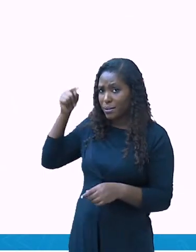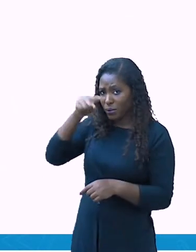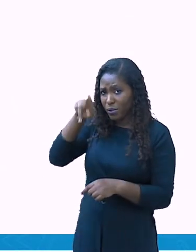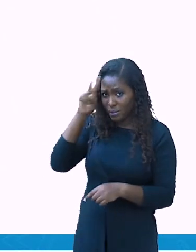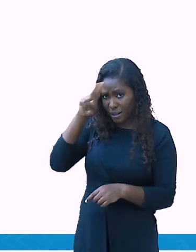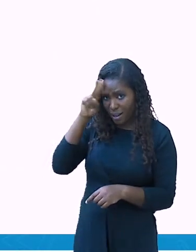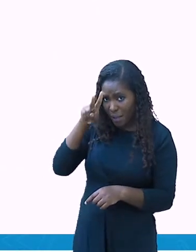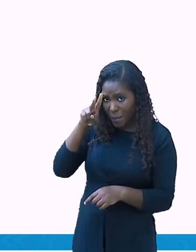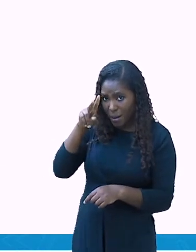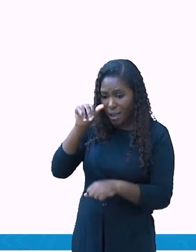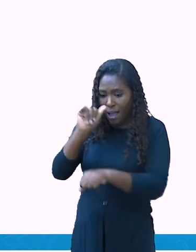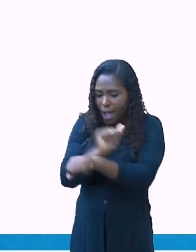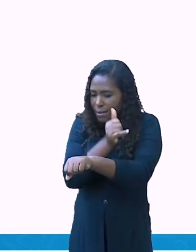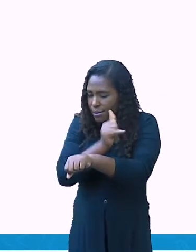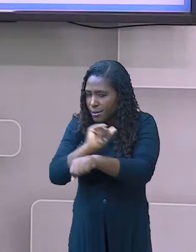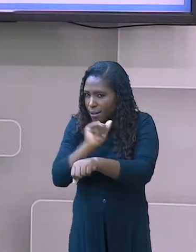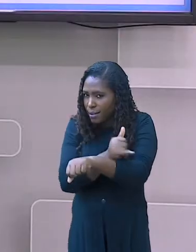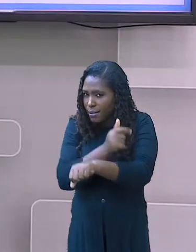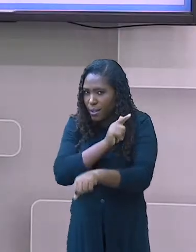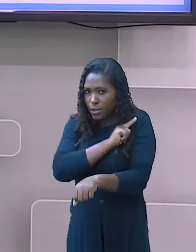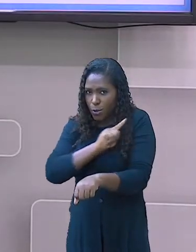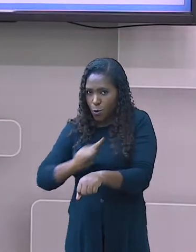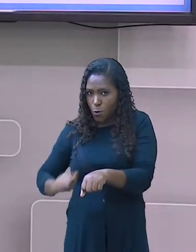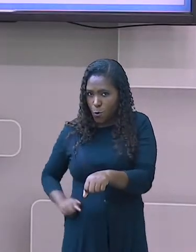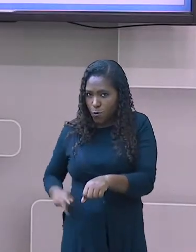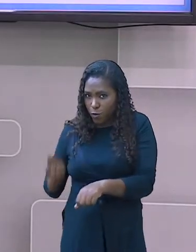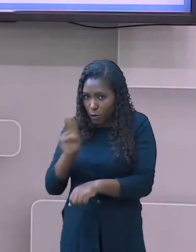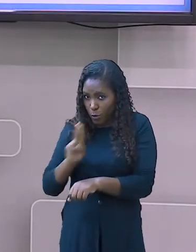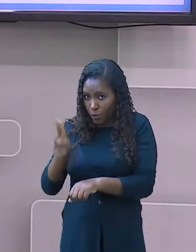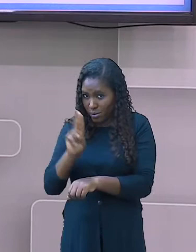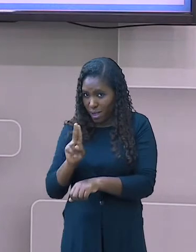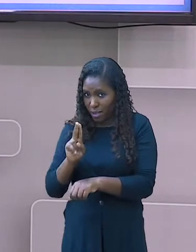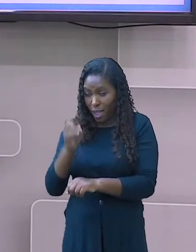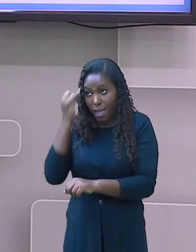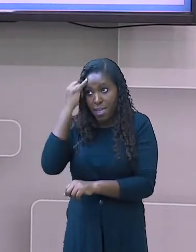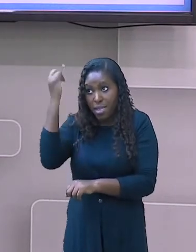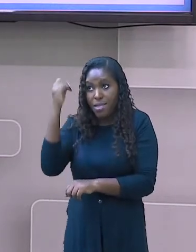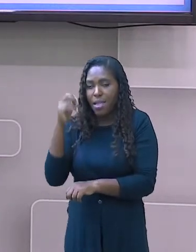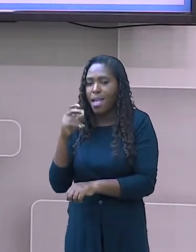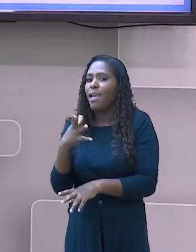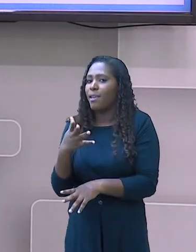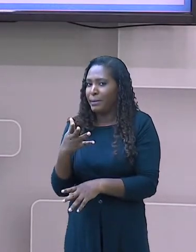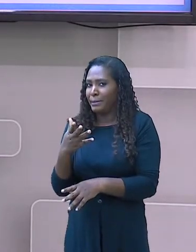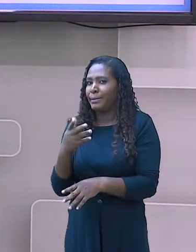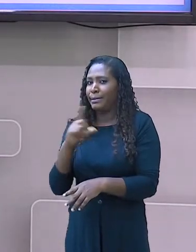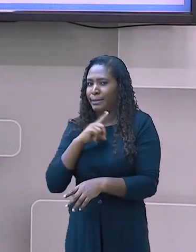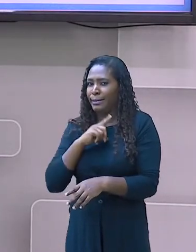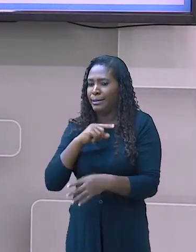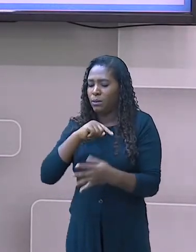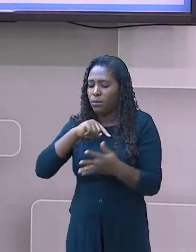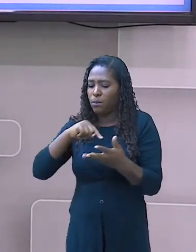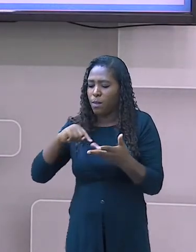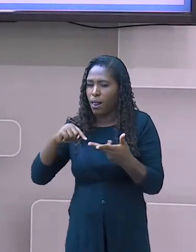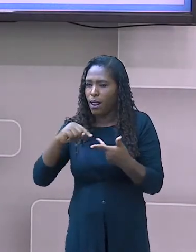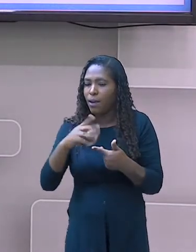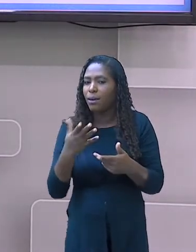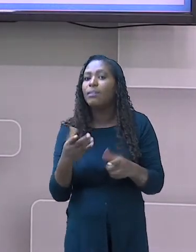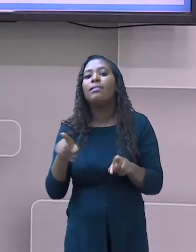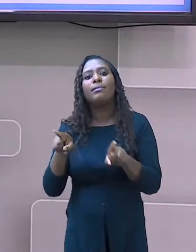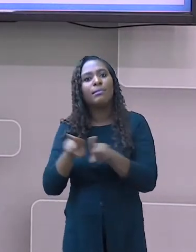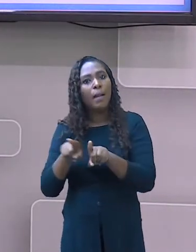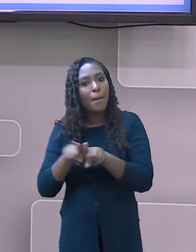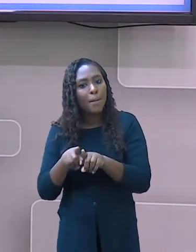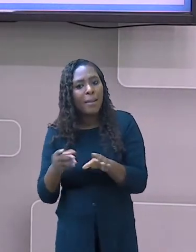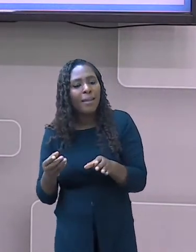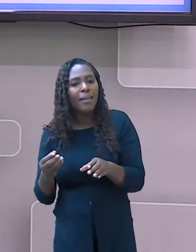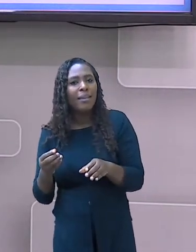ideias também existiam nas grandes navegações. A conquista de novas áreas